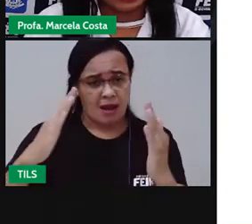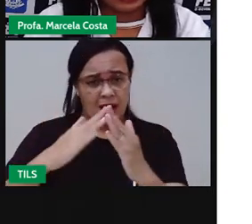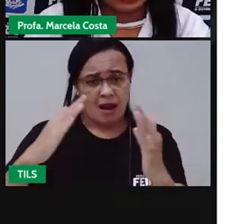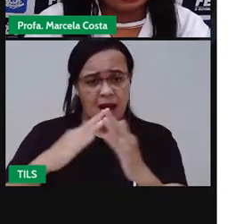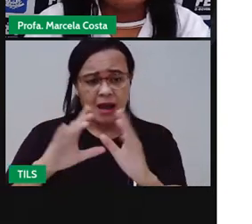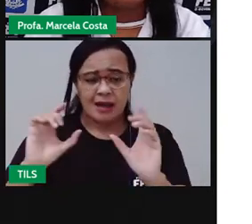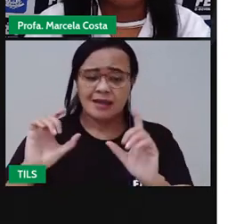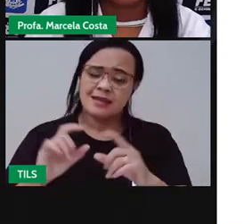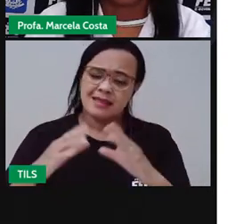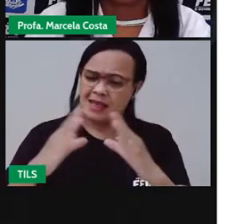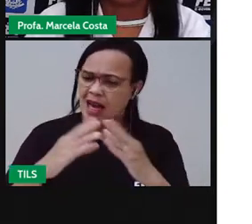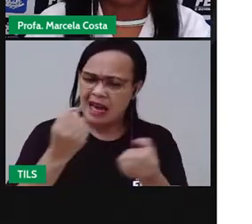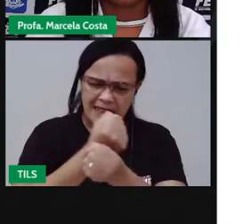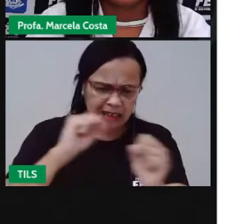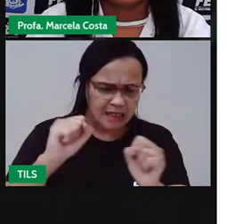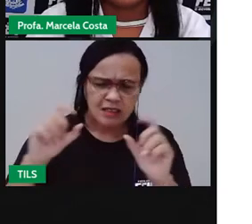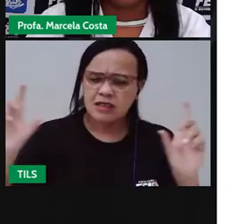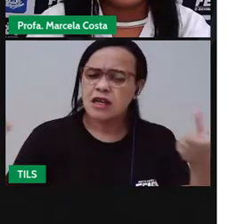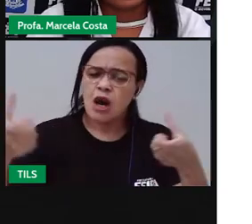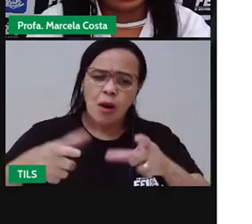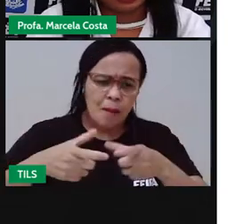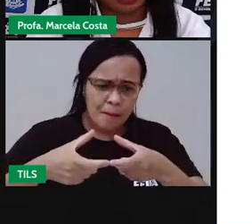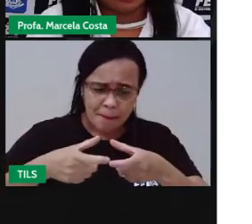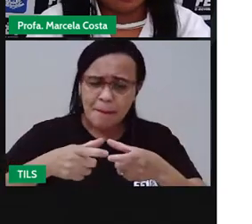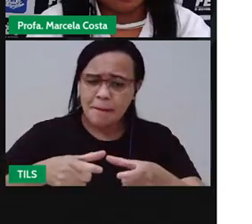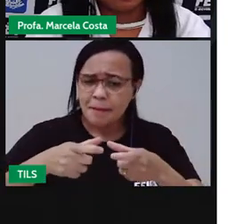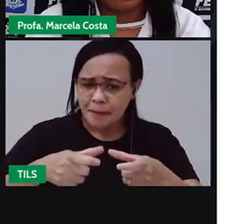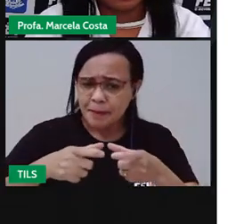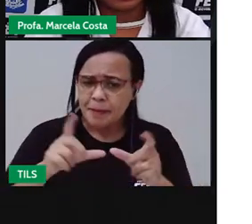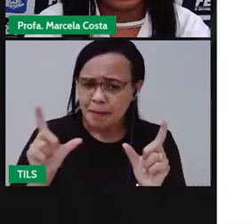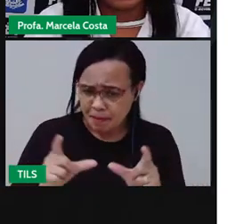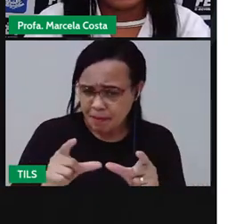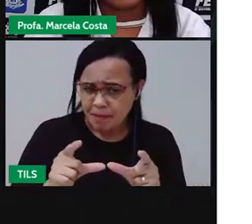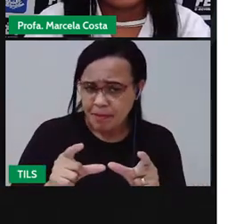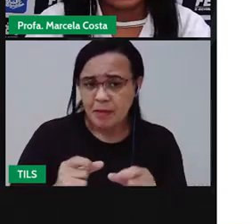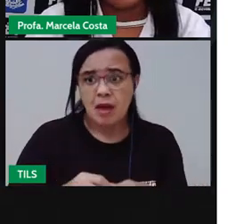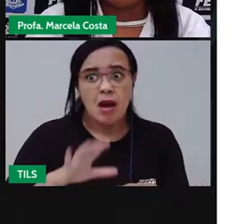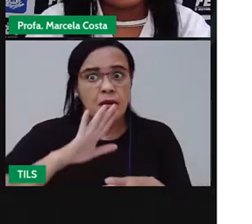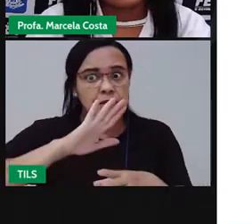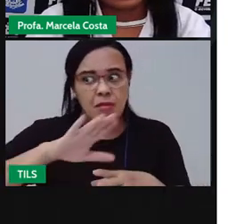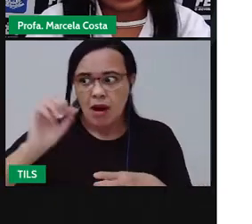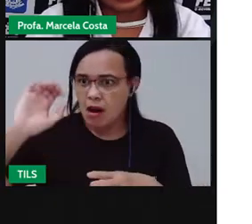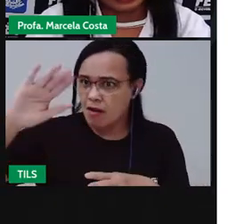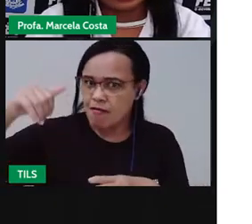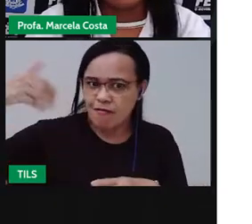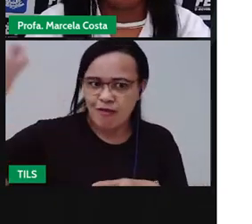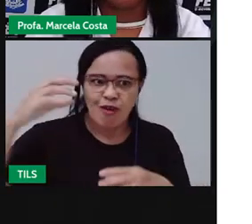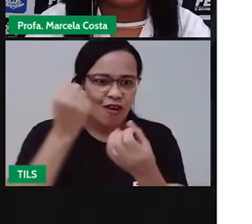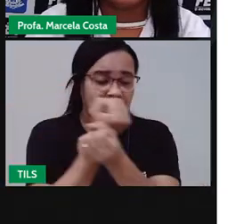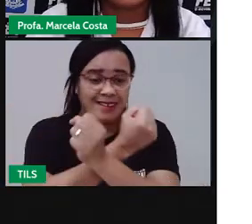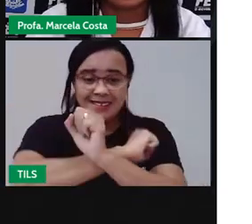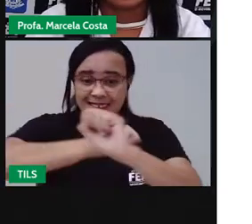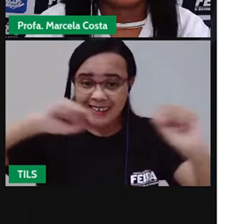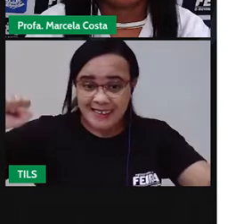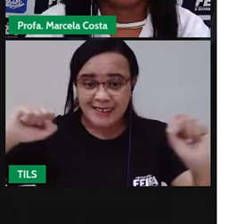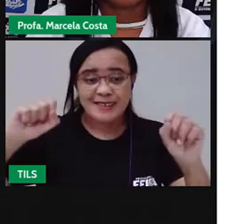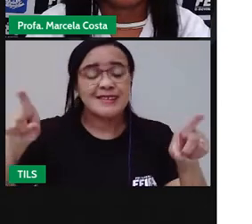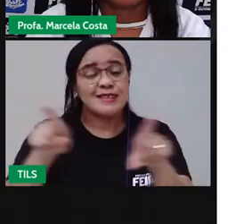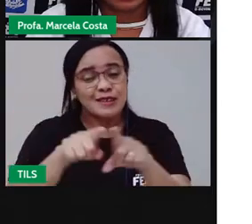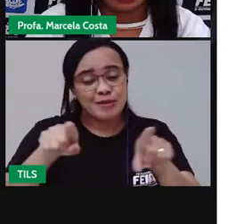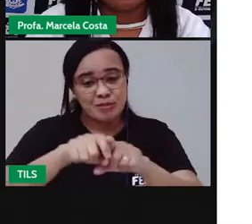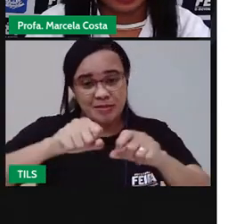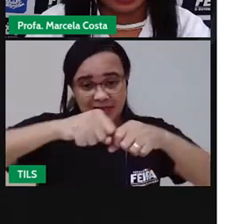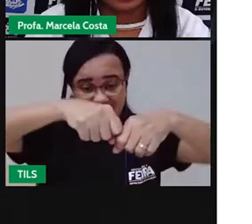pequena com um quintal grande. Tem uma cerca em volta dela.